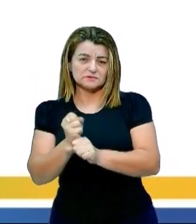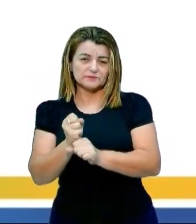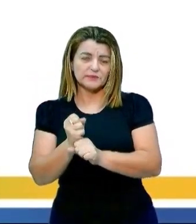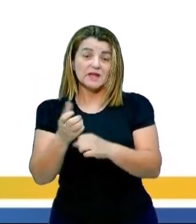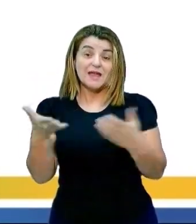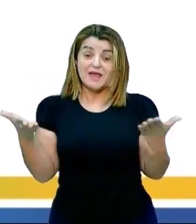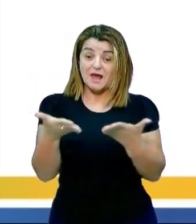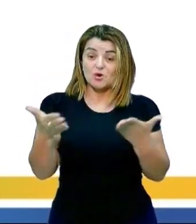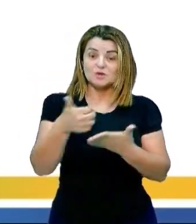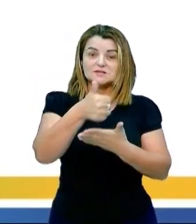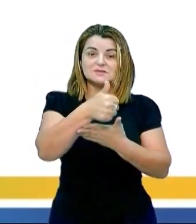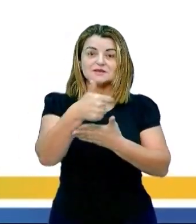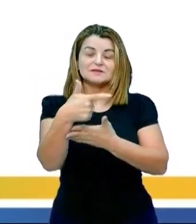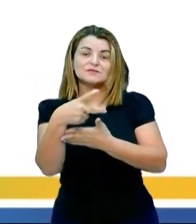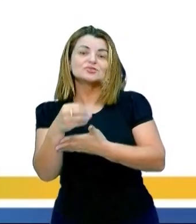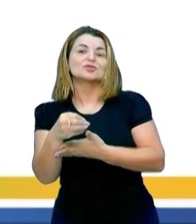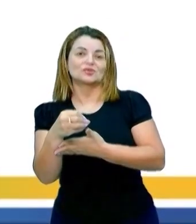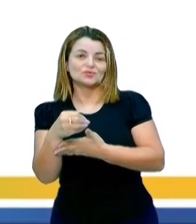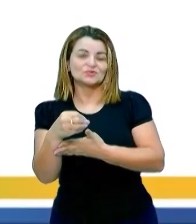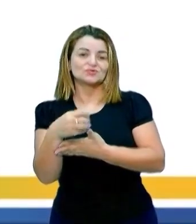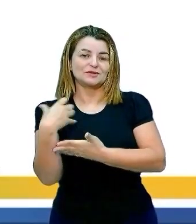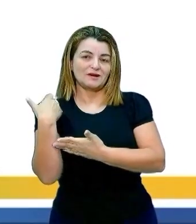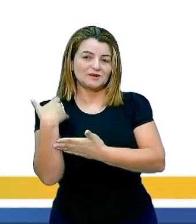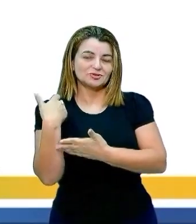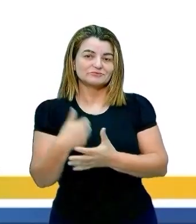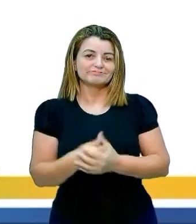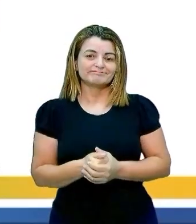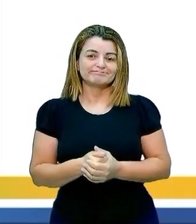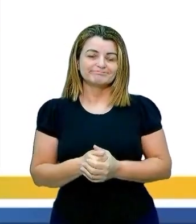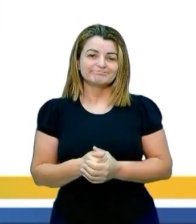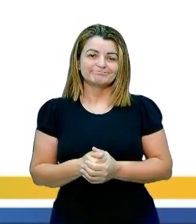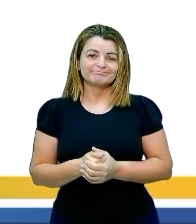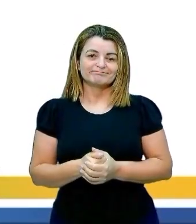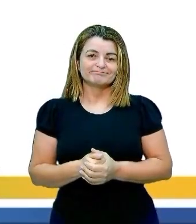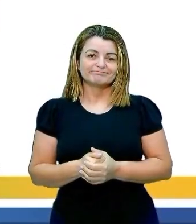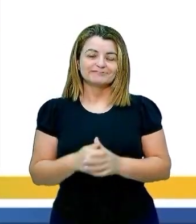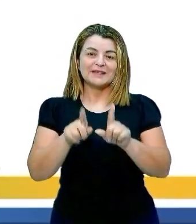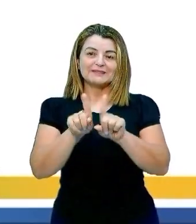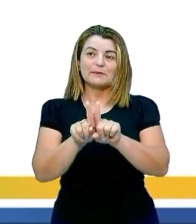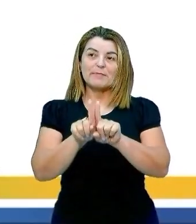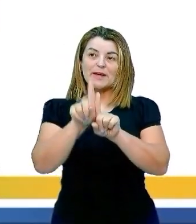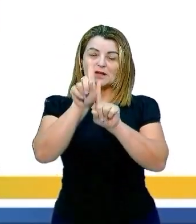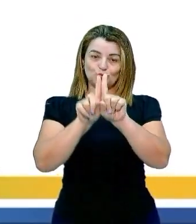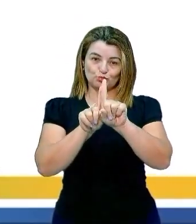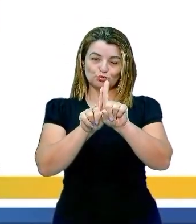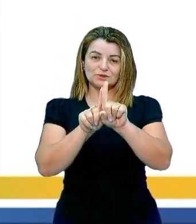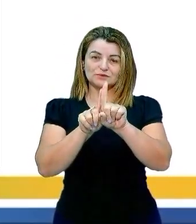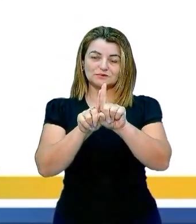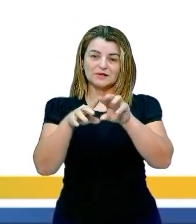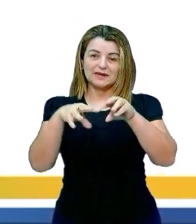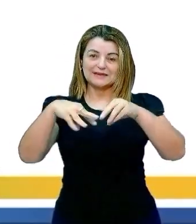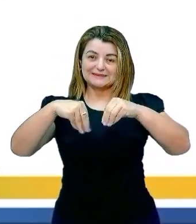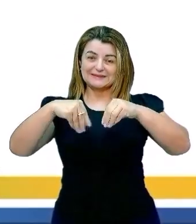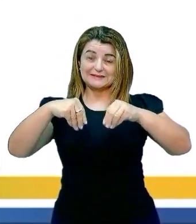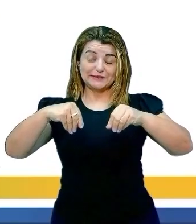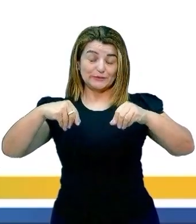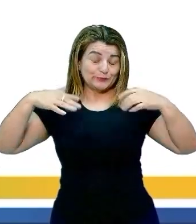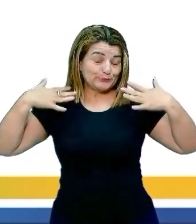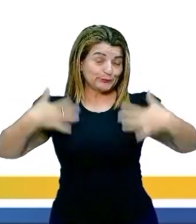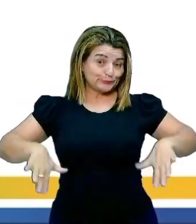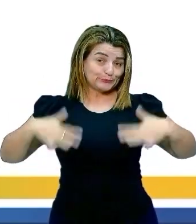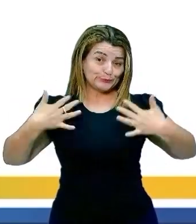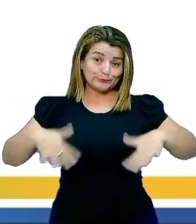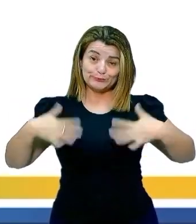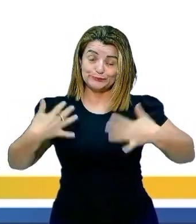de 20 anos. A alteração da temperatura da Terra foi muito grande.